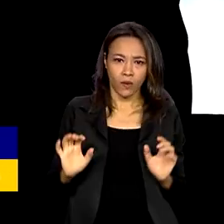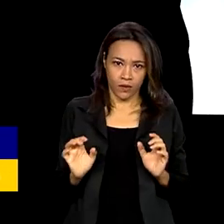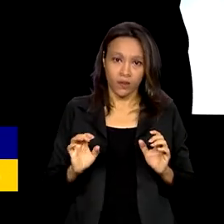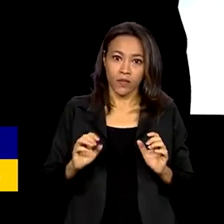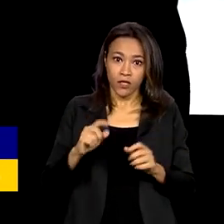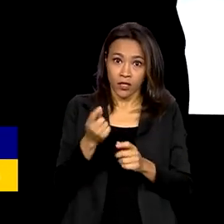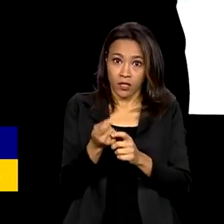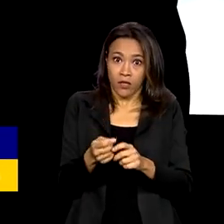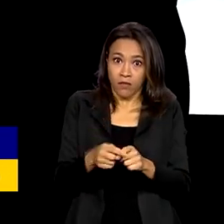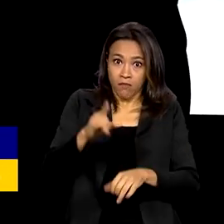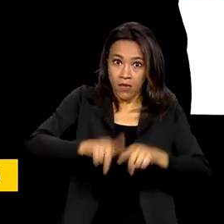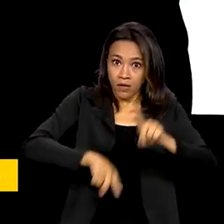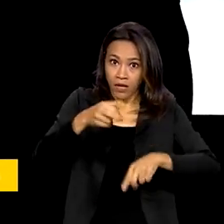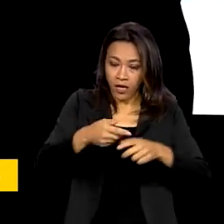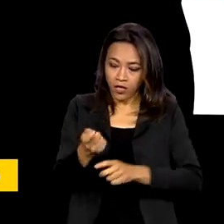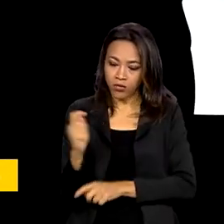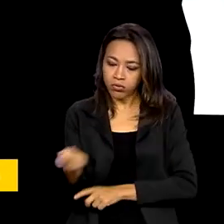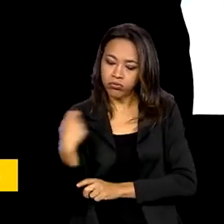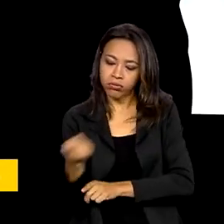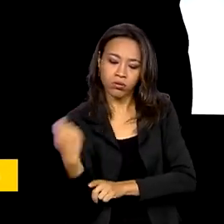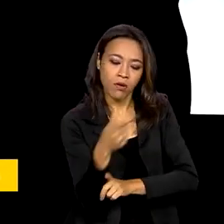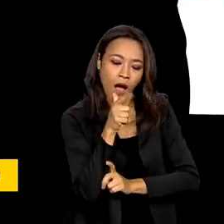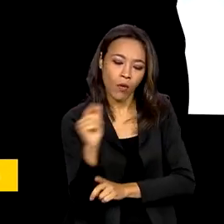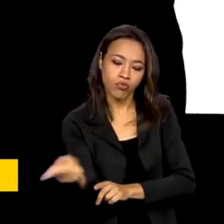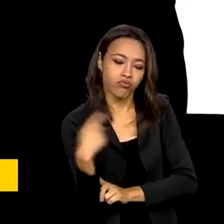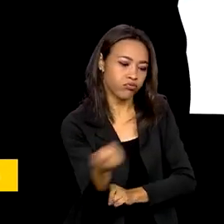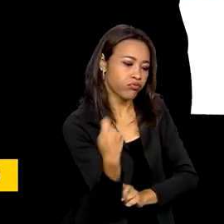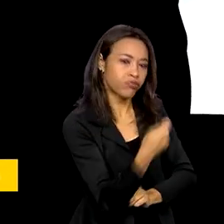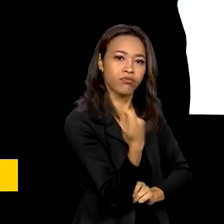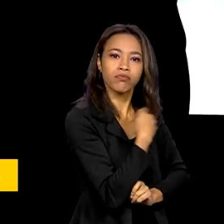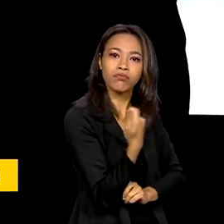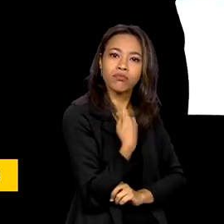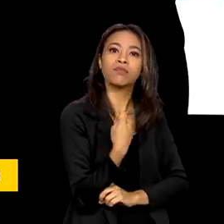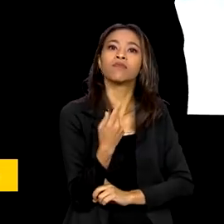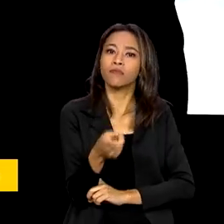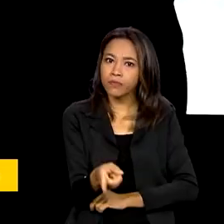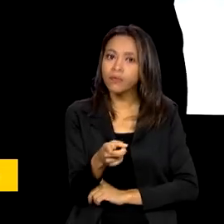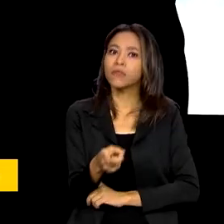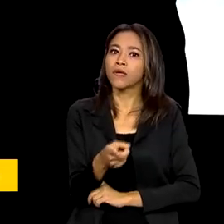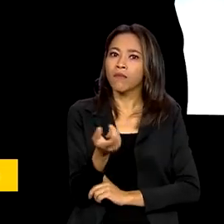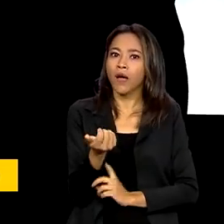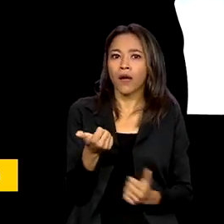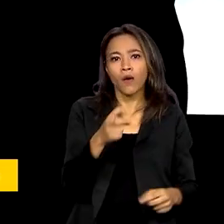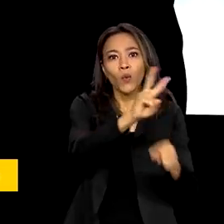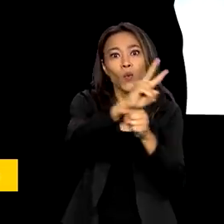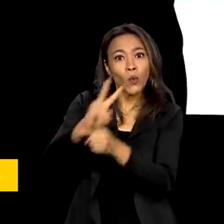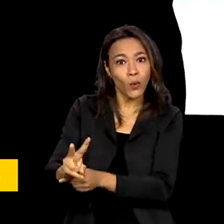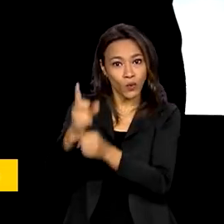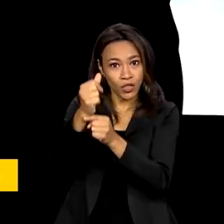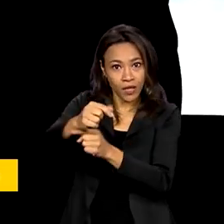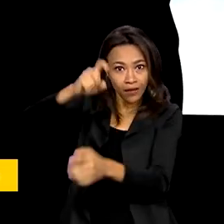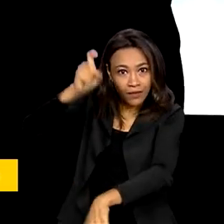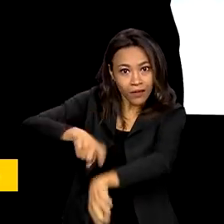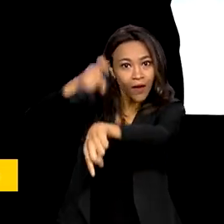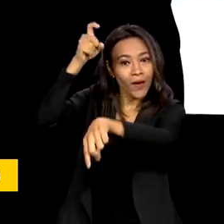para irrigação, para armazenagem. E eles já vão sair dali com a máquina e o crédito é automático, porque é totalmente informatizado. Obrigado. Obrigado. Obrigado.